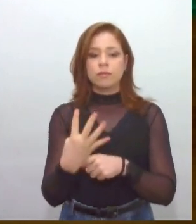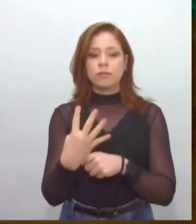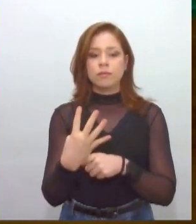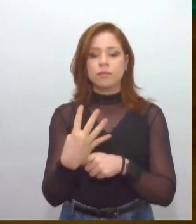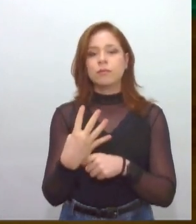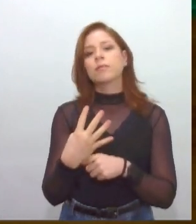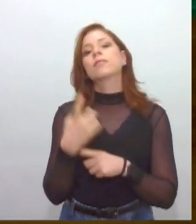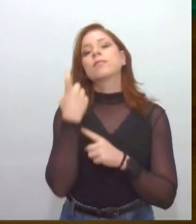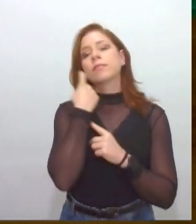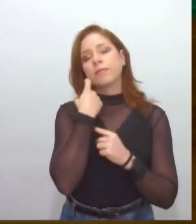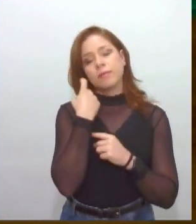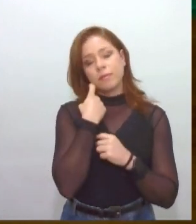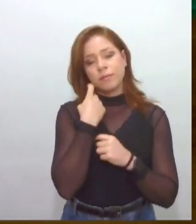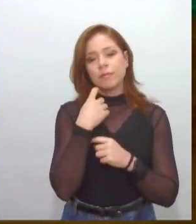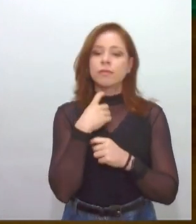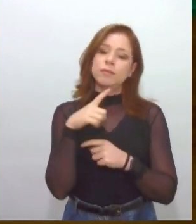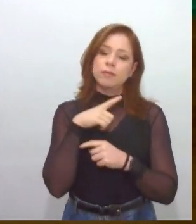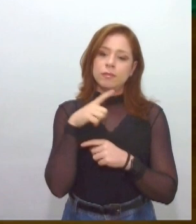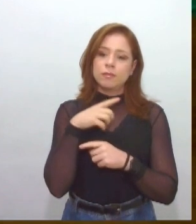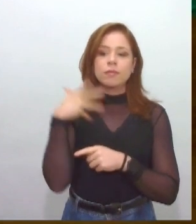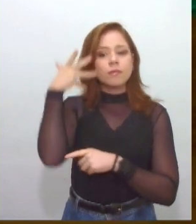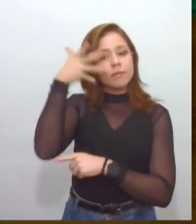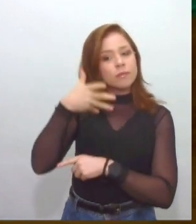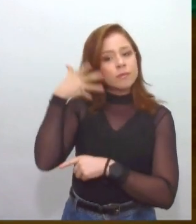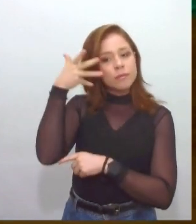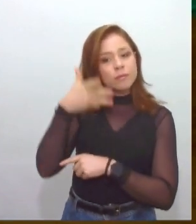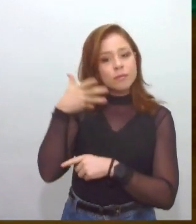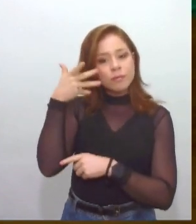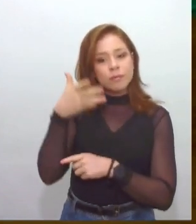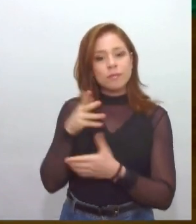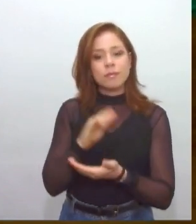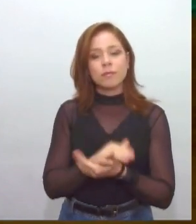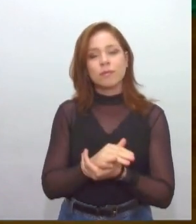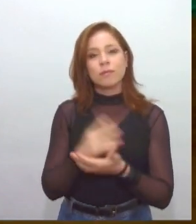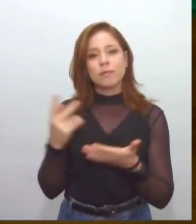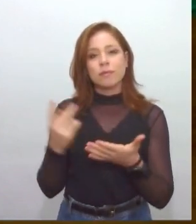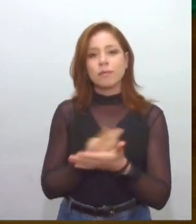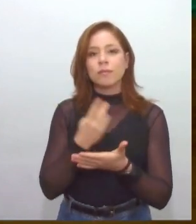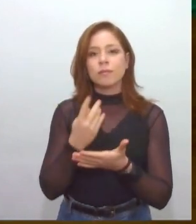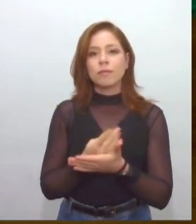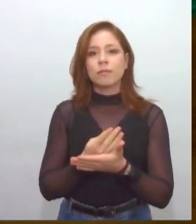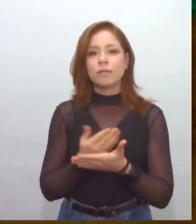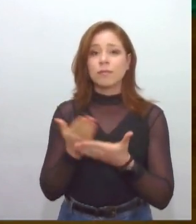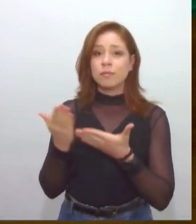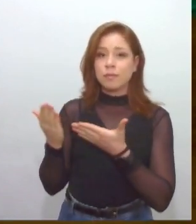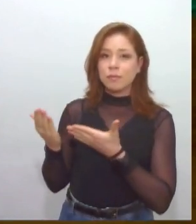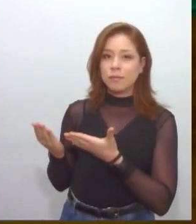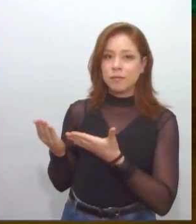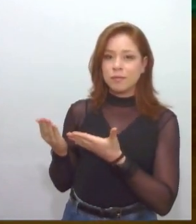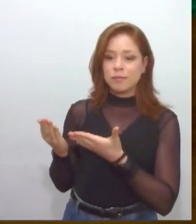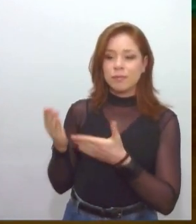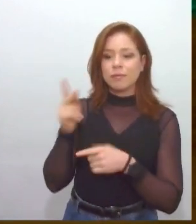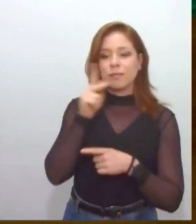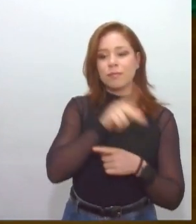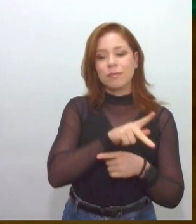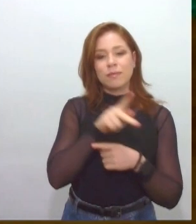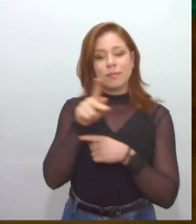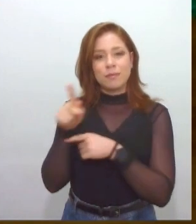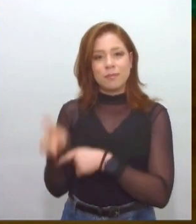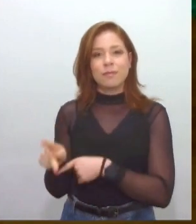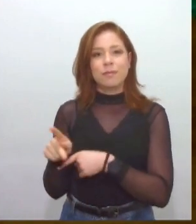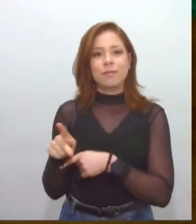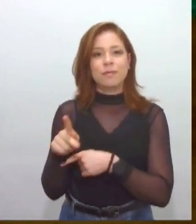nós teremos uma palestra ministrada por Anderson Nascimento, ele que é presidente da Academia Sergipana de Letras, sobre